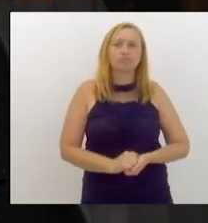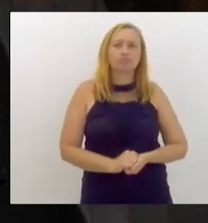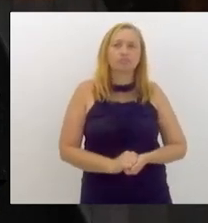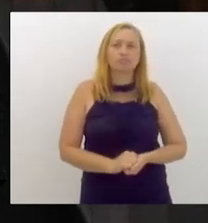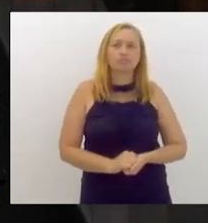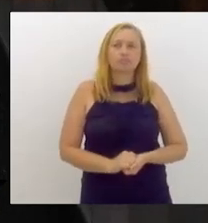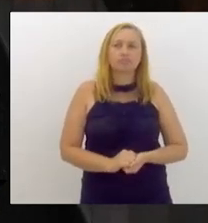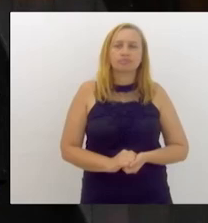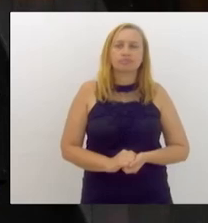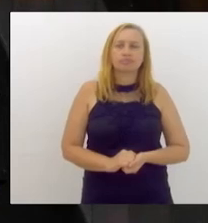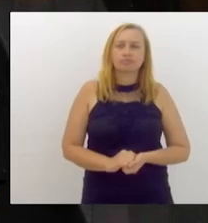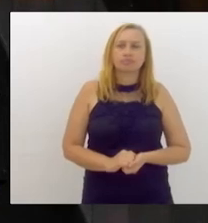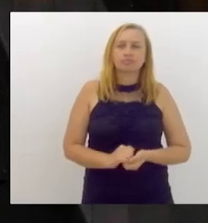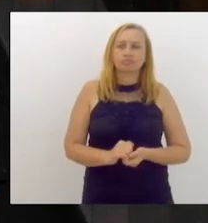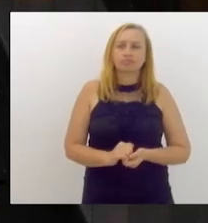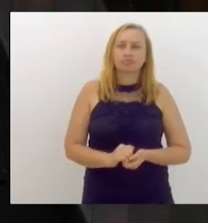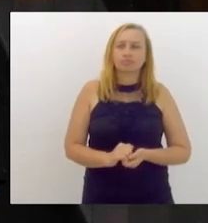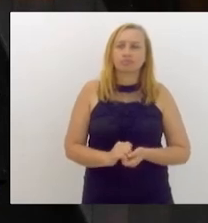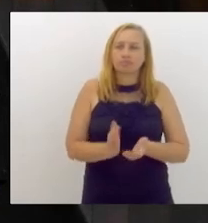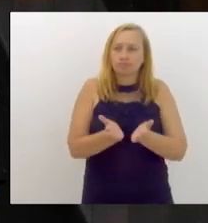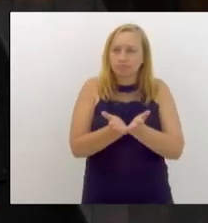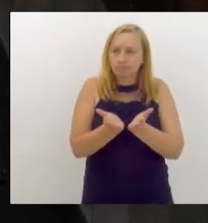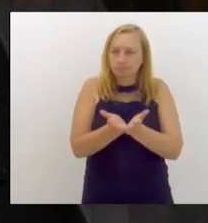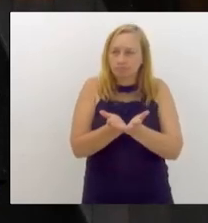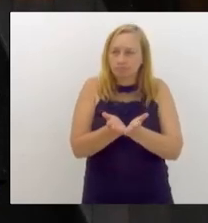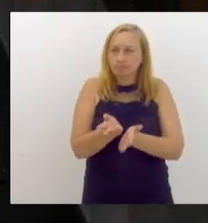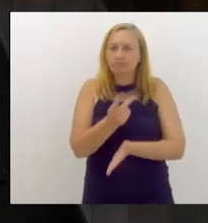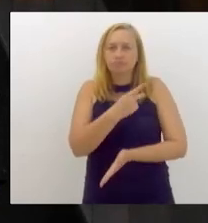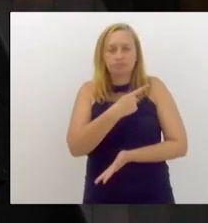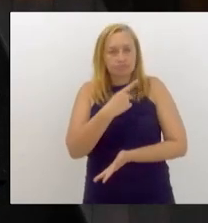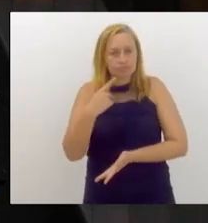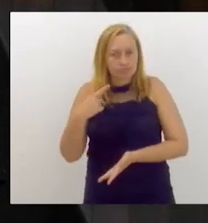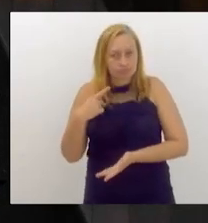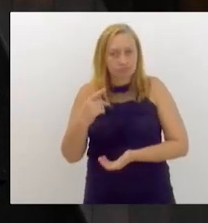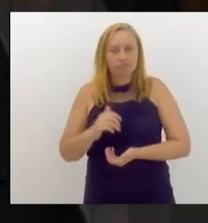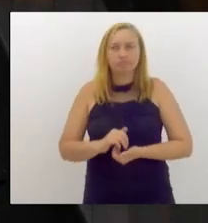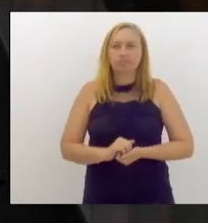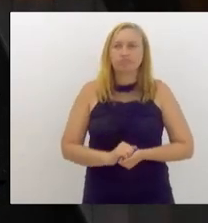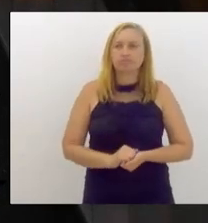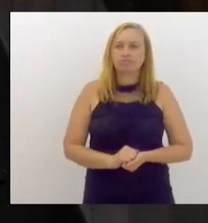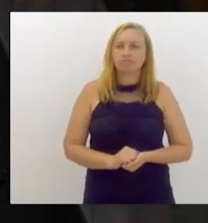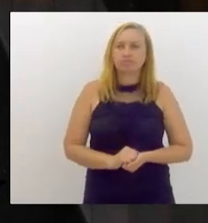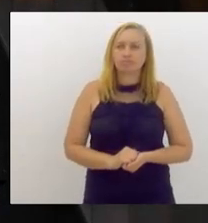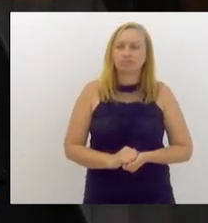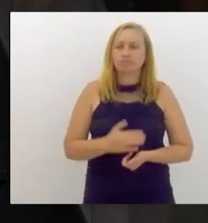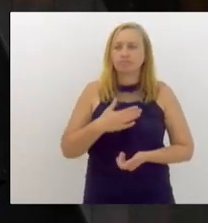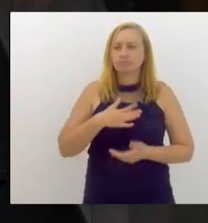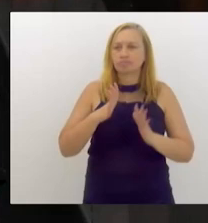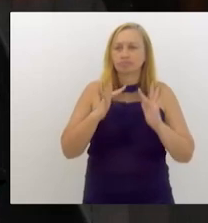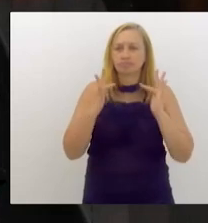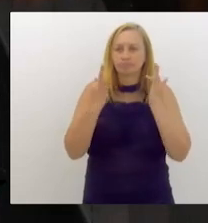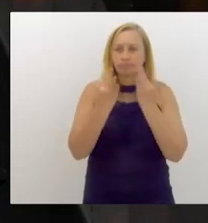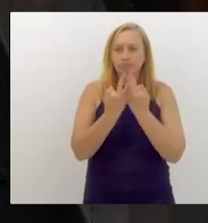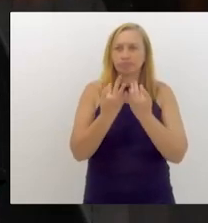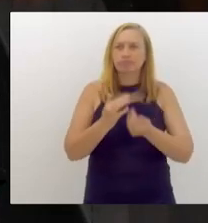evangélicos, pastores evangélicos. Na minha família,